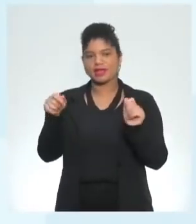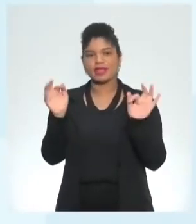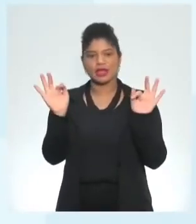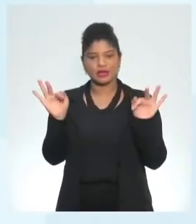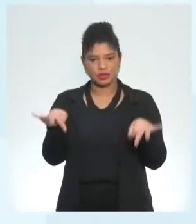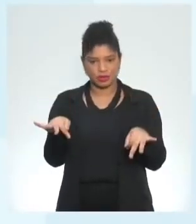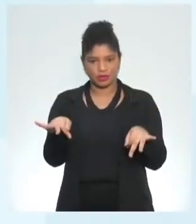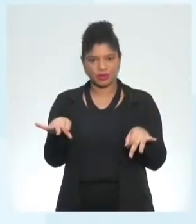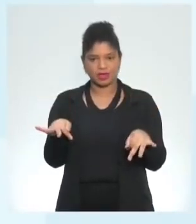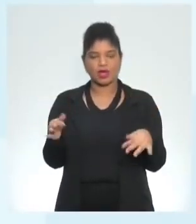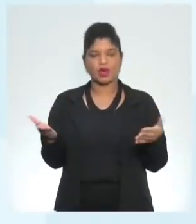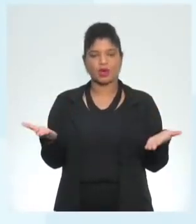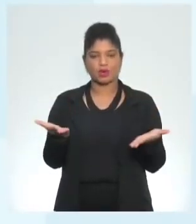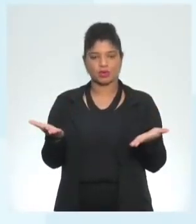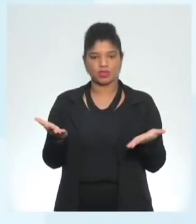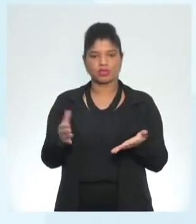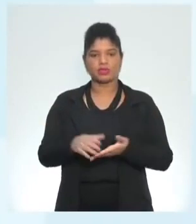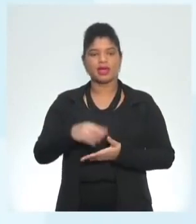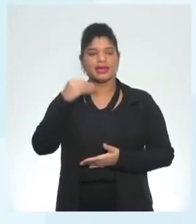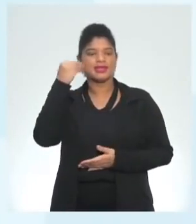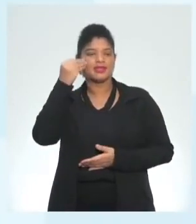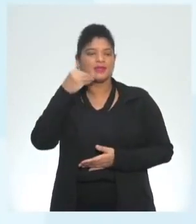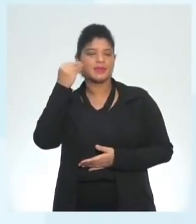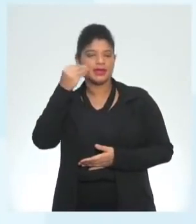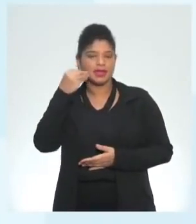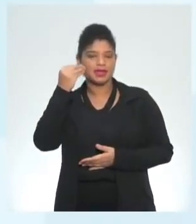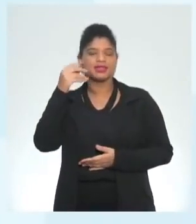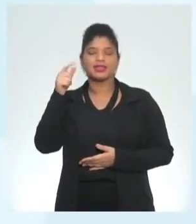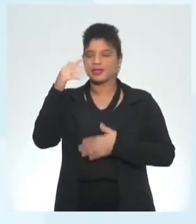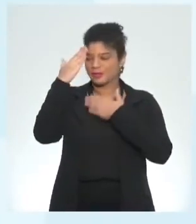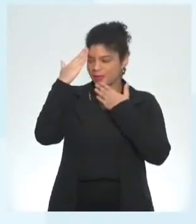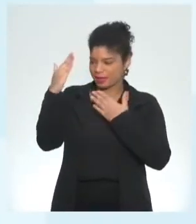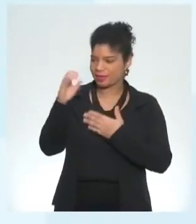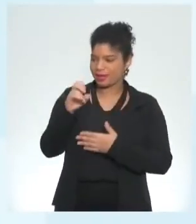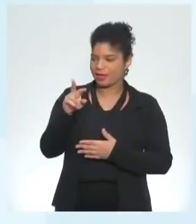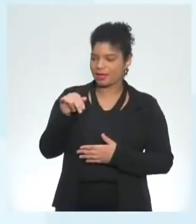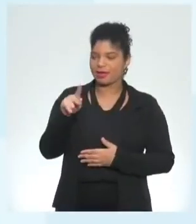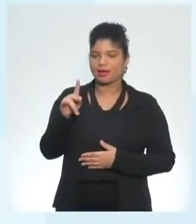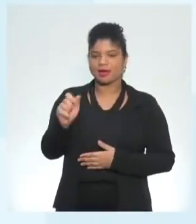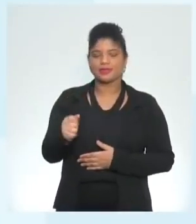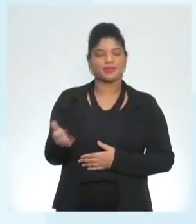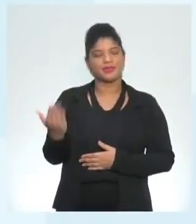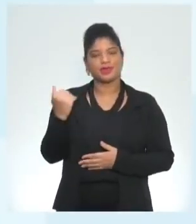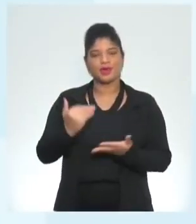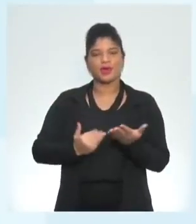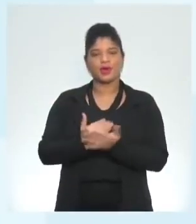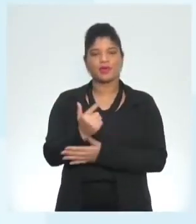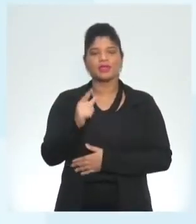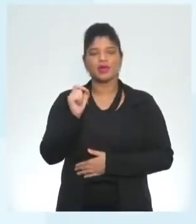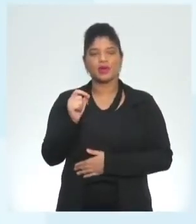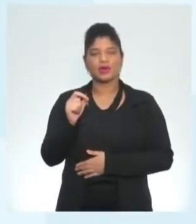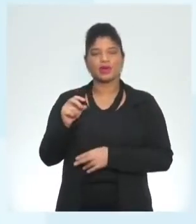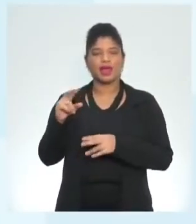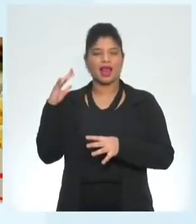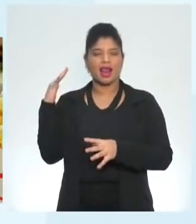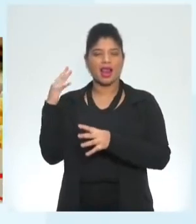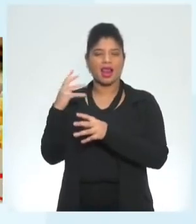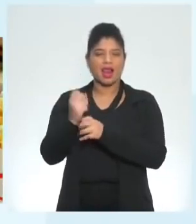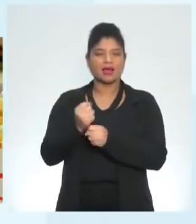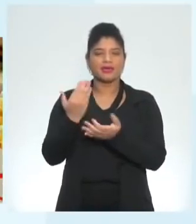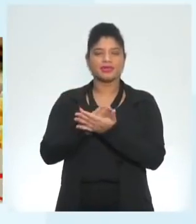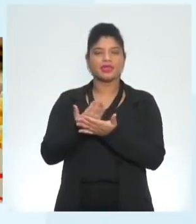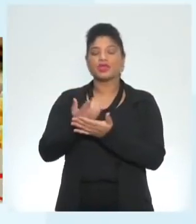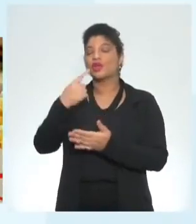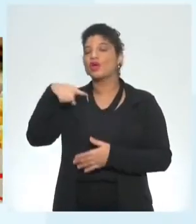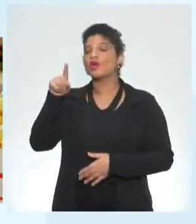talk about their life experience thanks a lot erica very nice então vamos lá começando fazendo aquela recapitulaçãozinha da aula passada